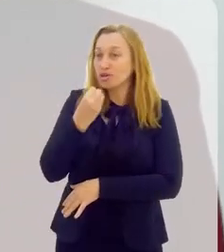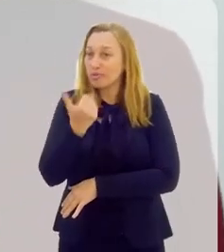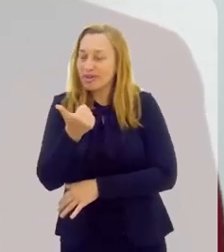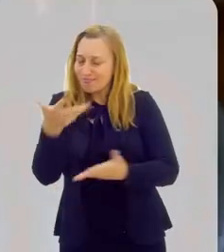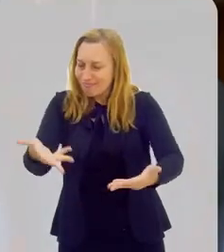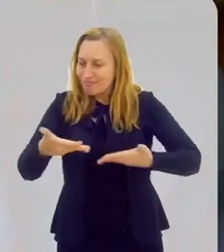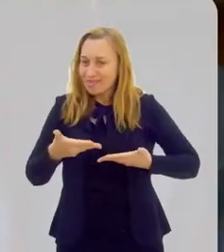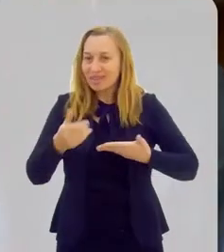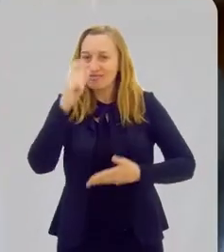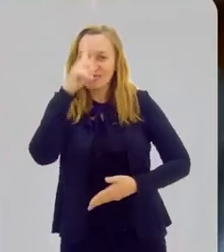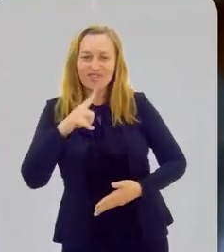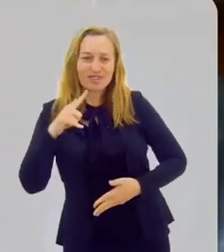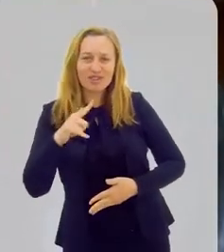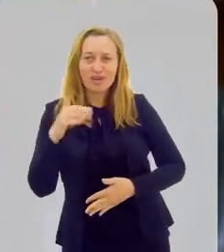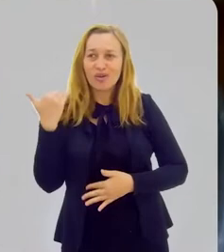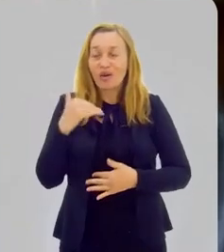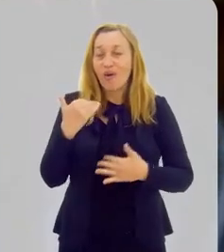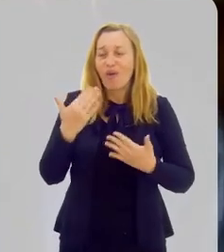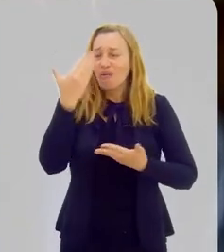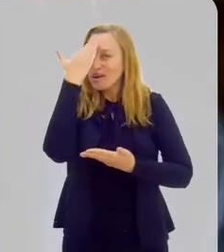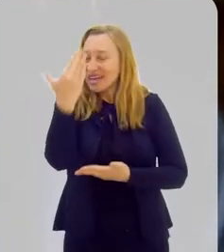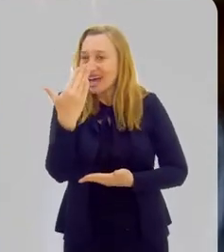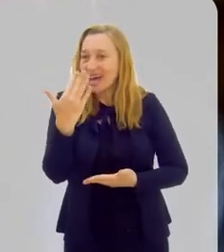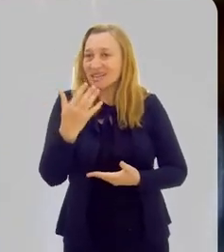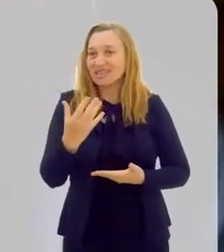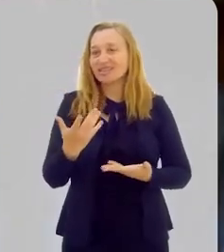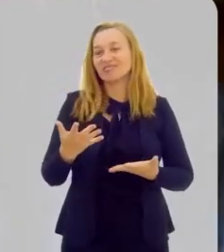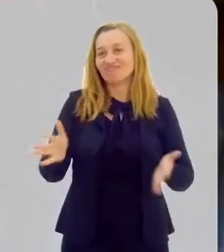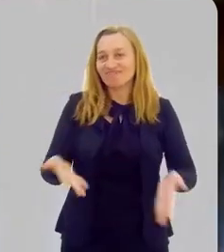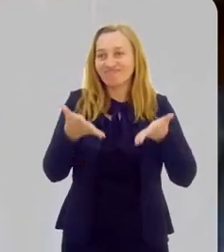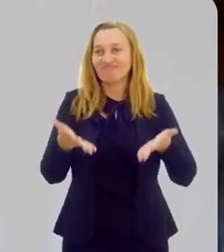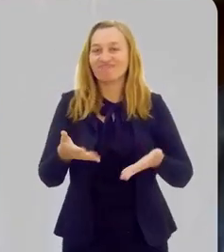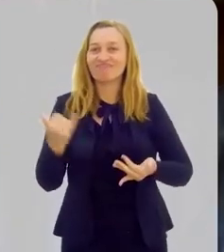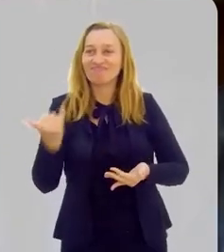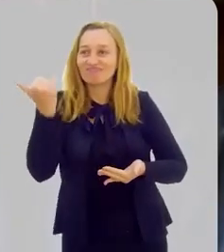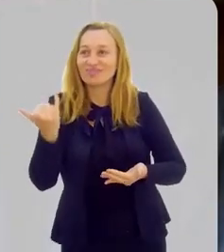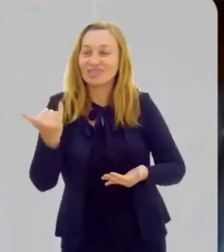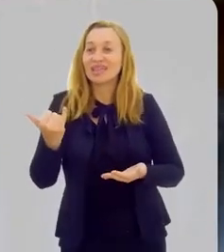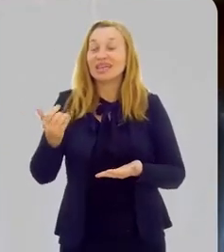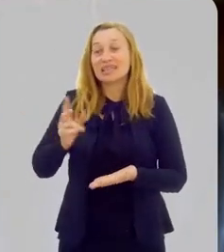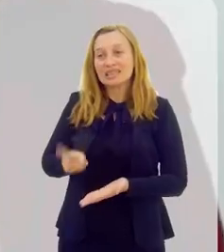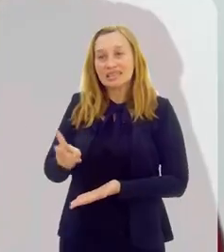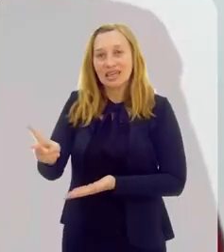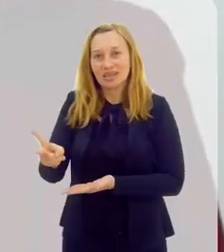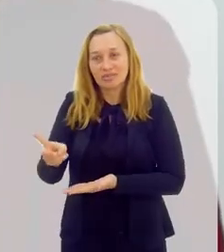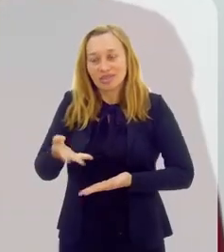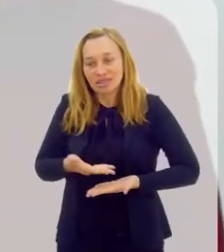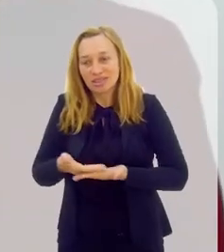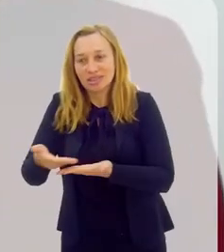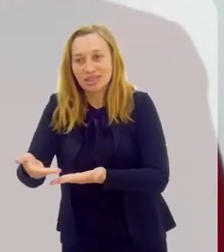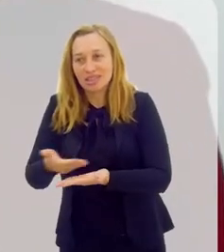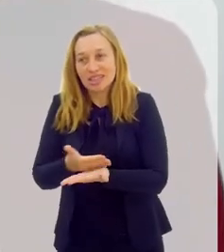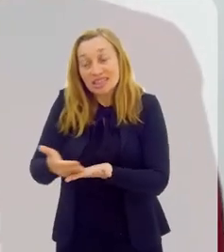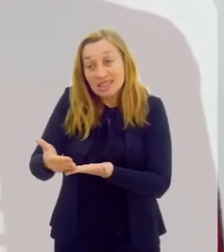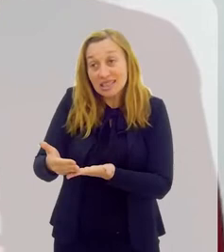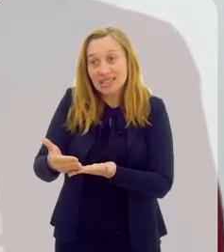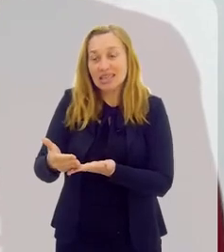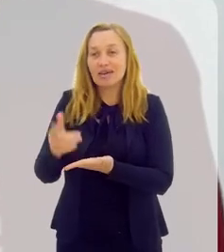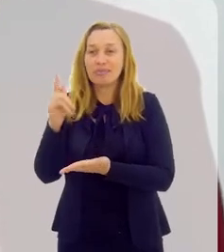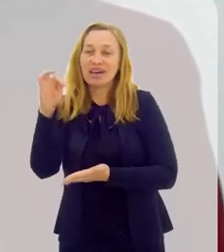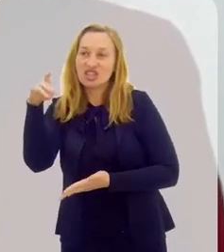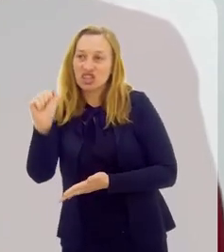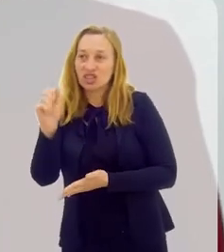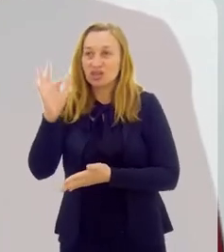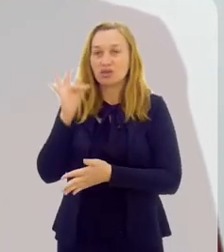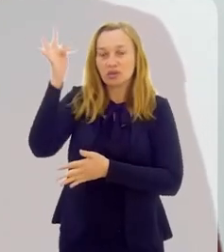muito bem-vindo. Obrigado, Geisa, pelo convite. Agradeço toda a LERJ, essa importante iniciativa. Reitor, a gente sempre inicia o nosso Agenda